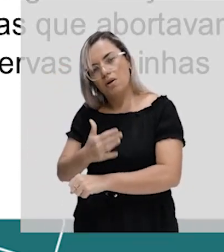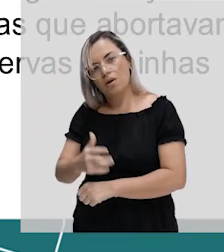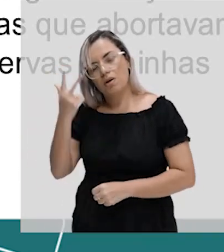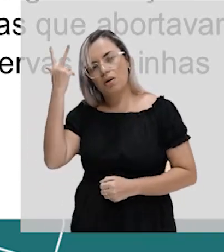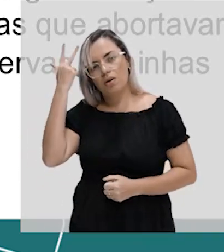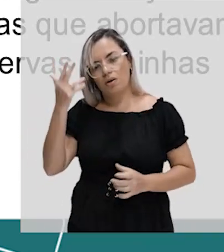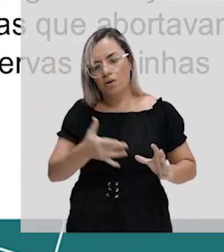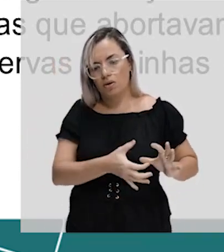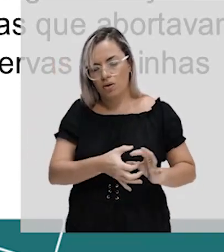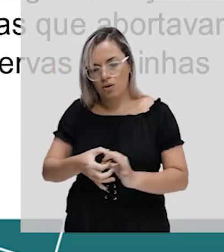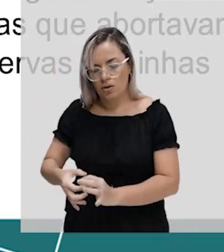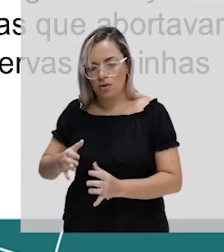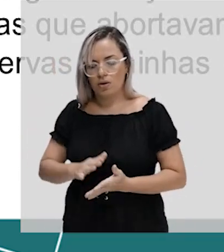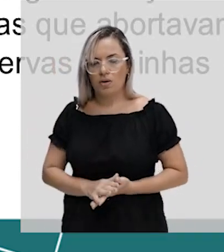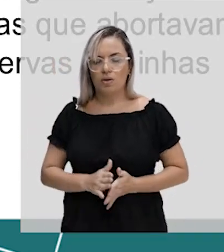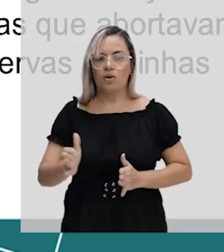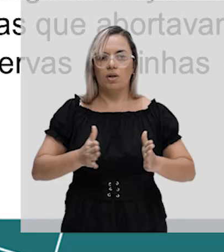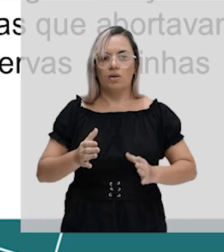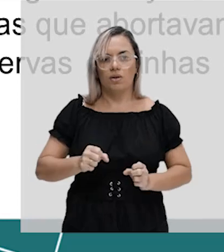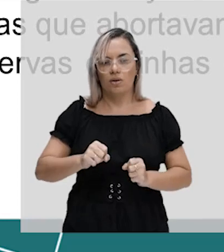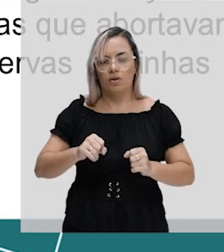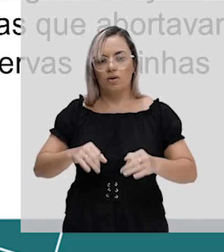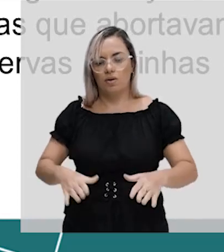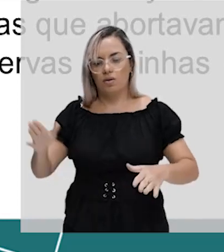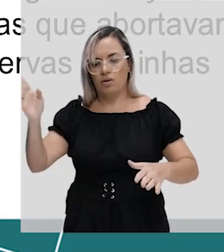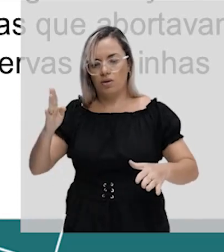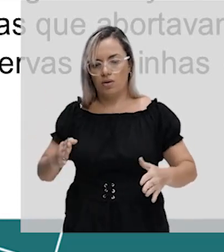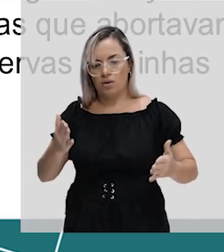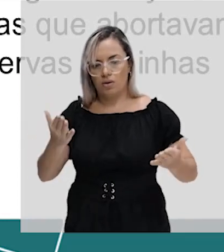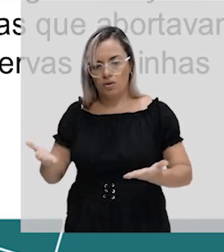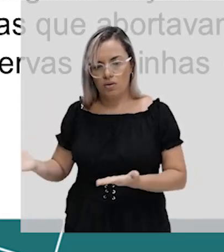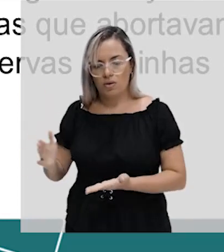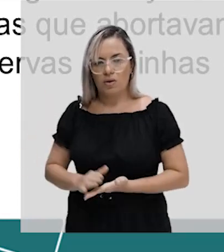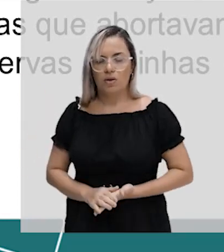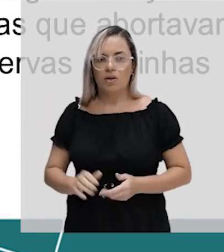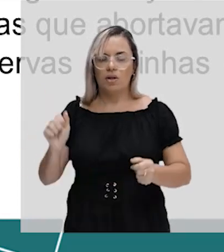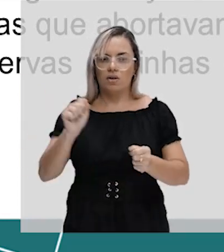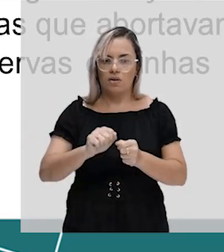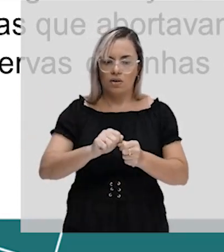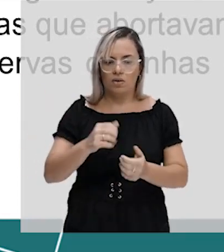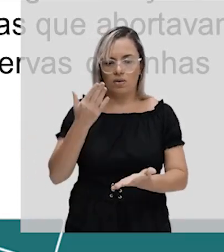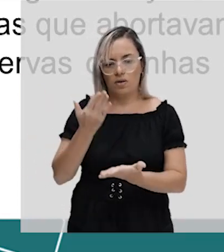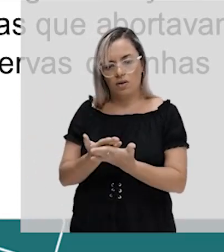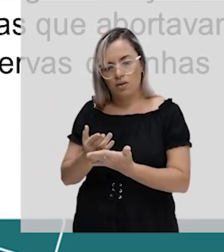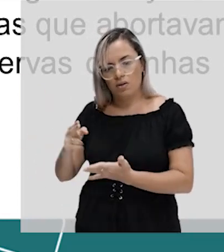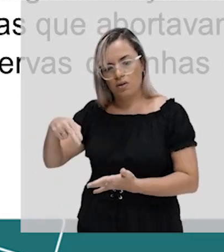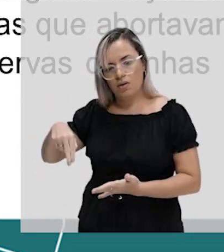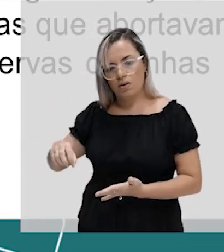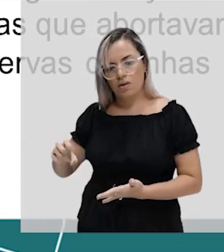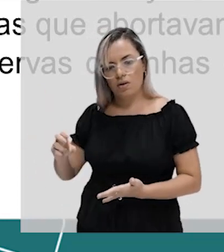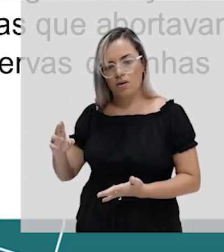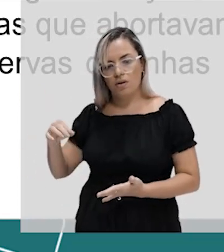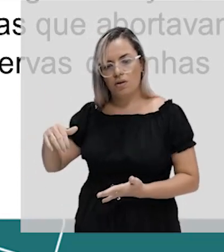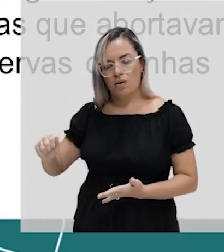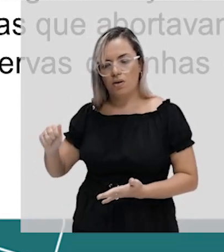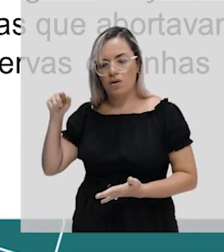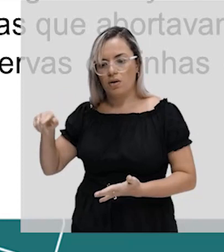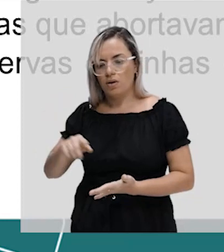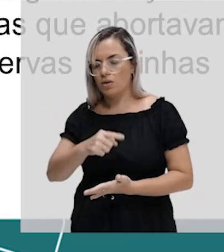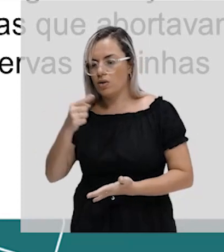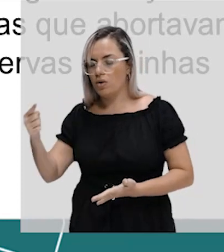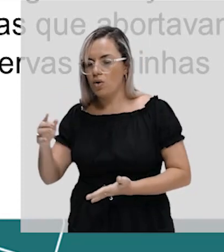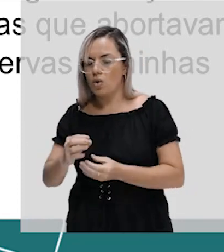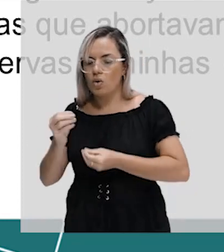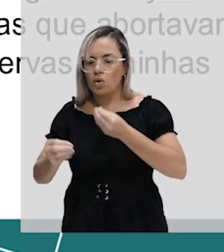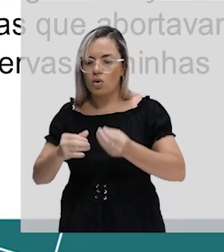também no período colonial no Brasil. O Neu Maguiar faz essa leitura sobre a forma como Joaquim Nabuco enxerga essa